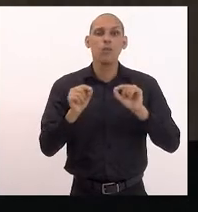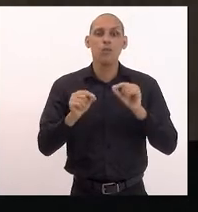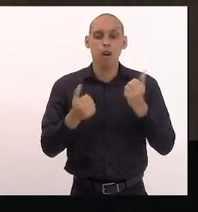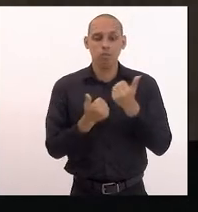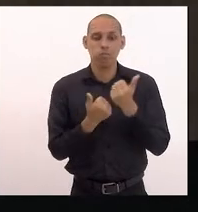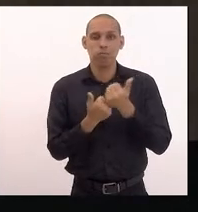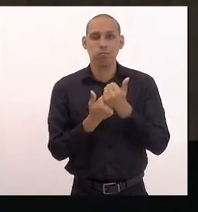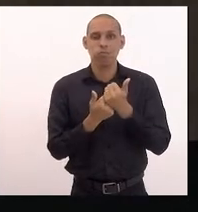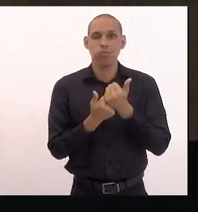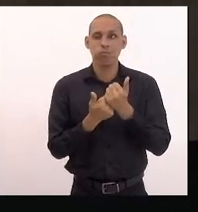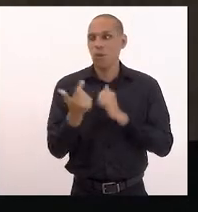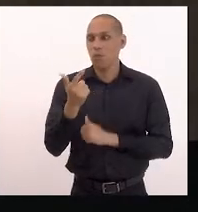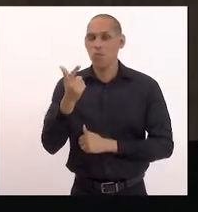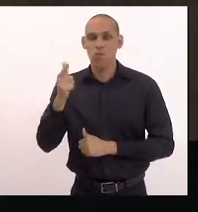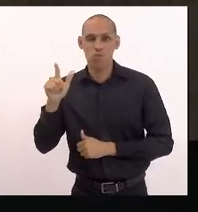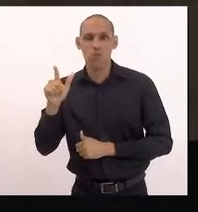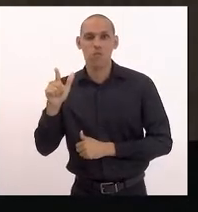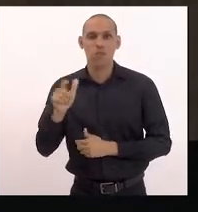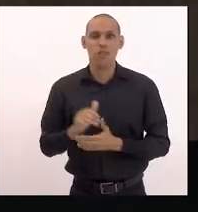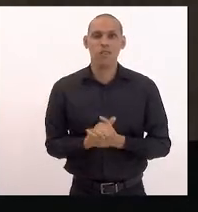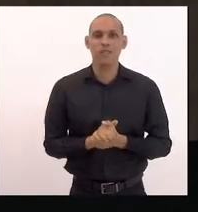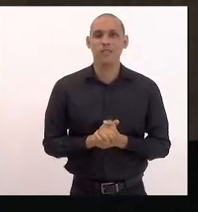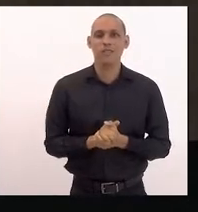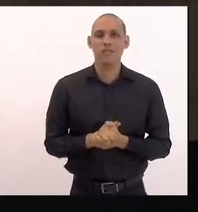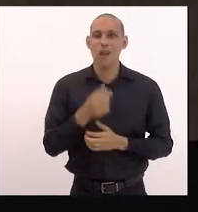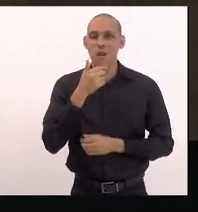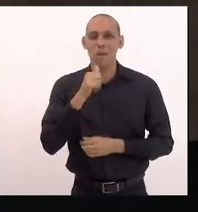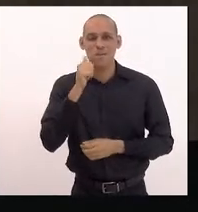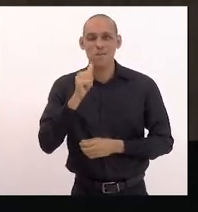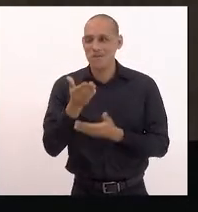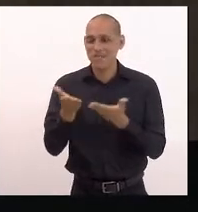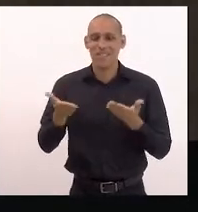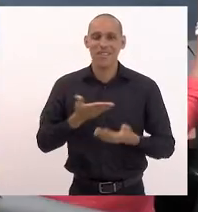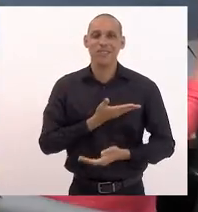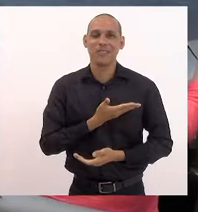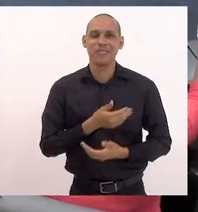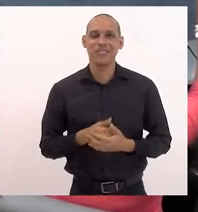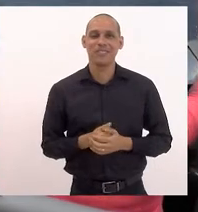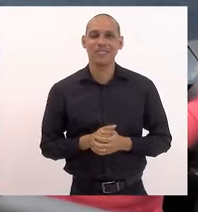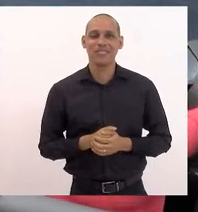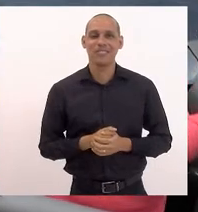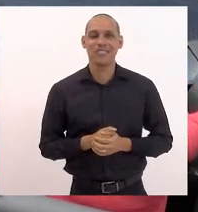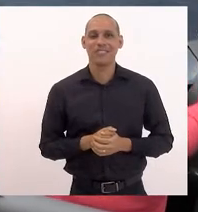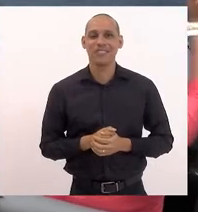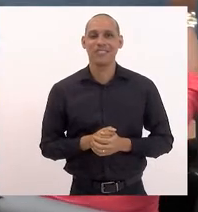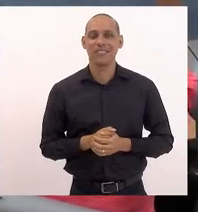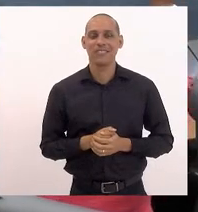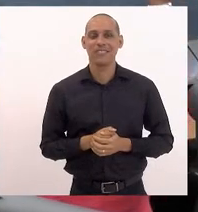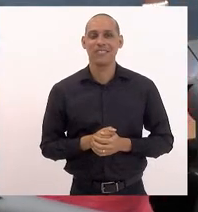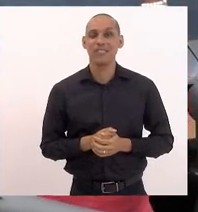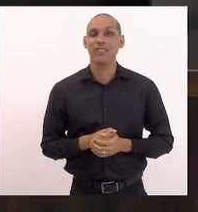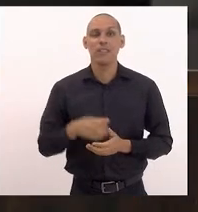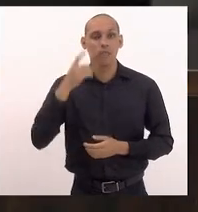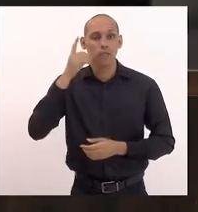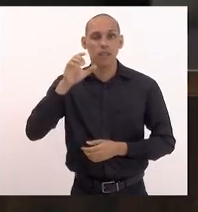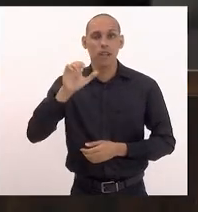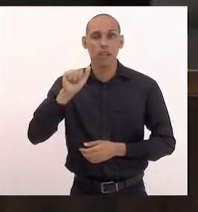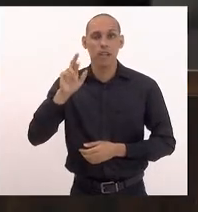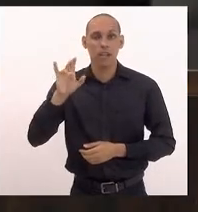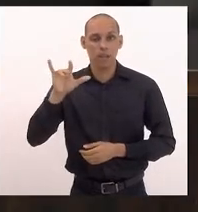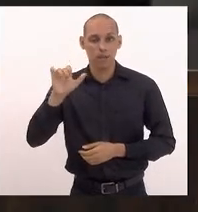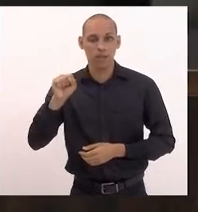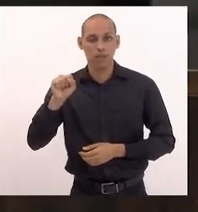para os nobres e nobres... As nobres e os nobres colegas. Eu quero. Deputado Carlos Mink, por favor.